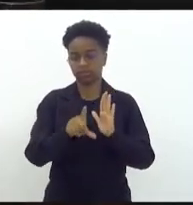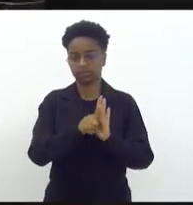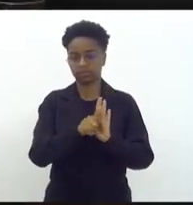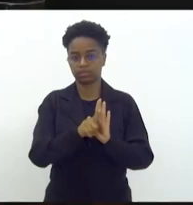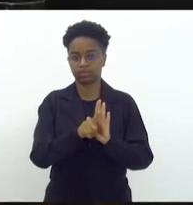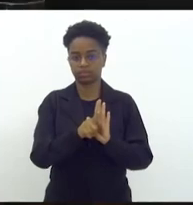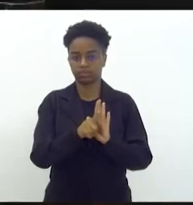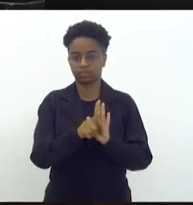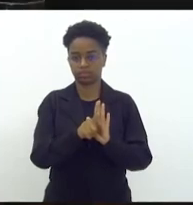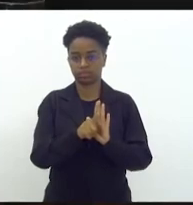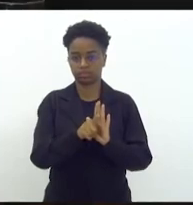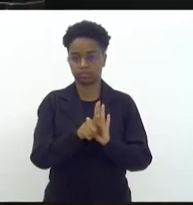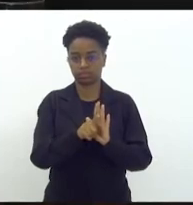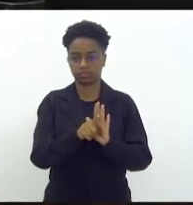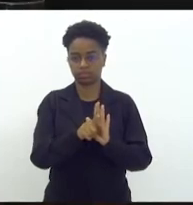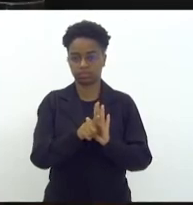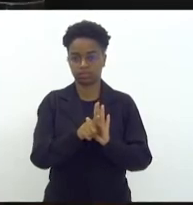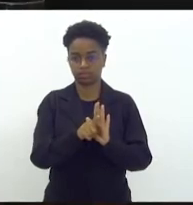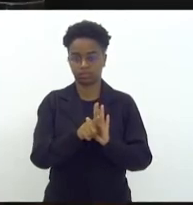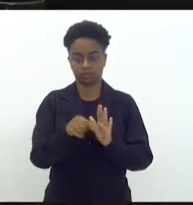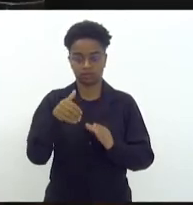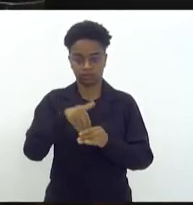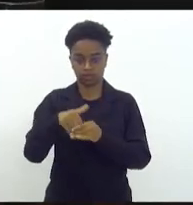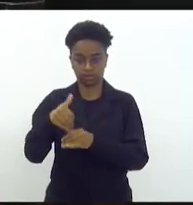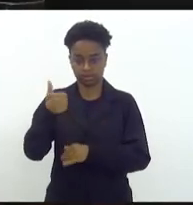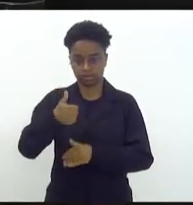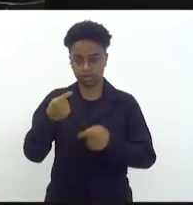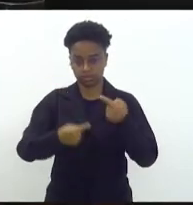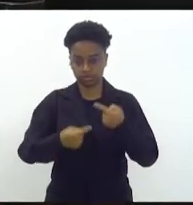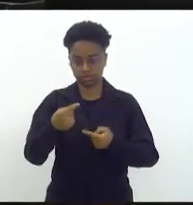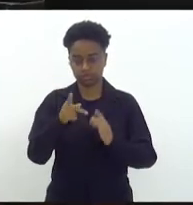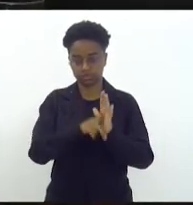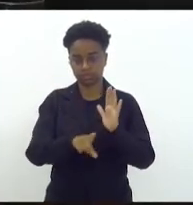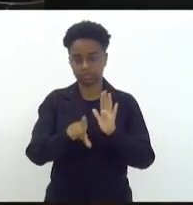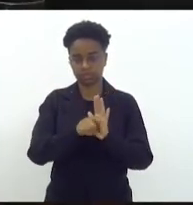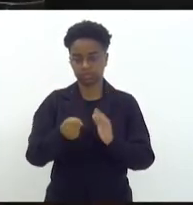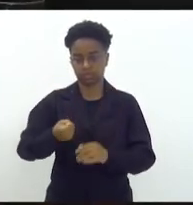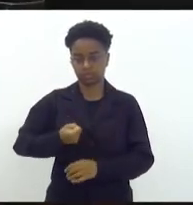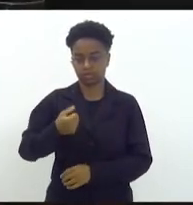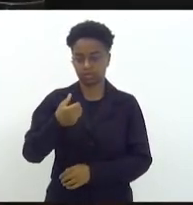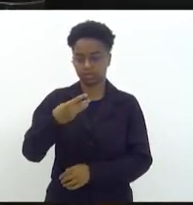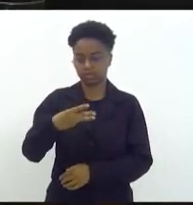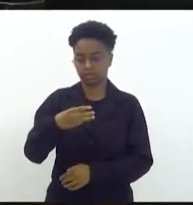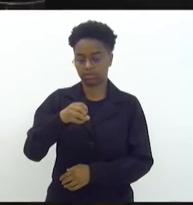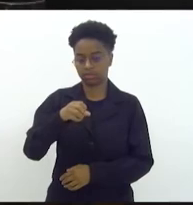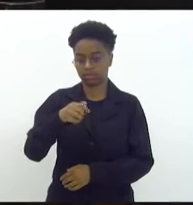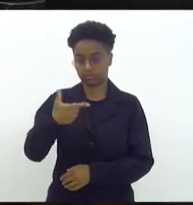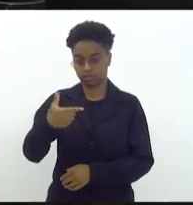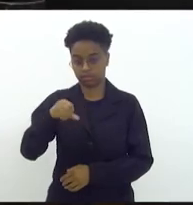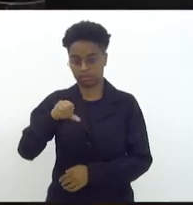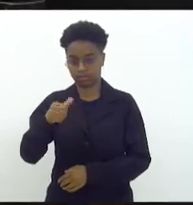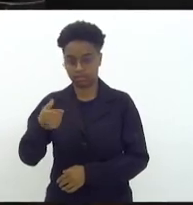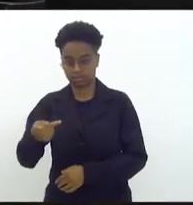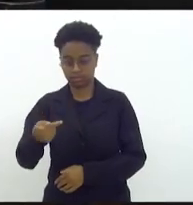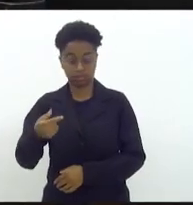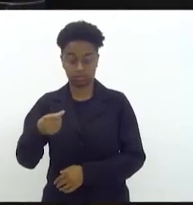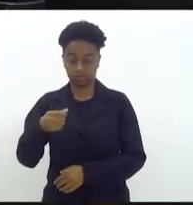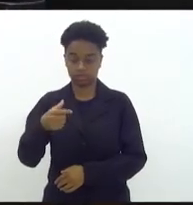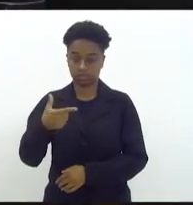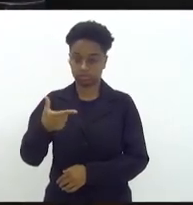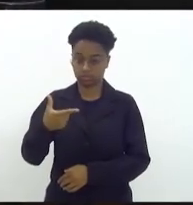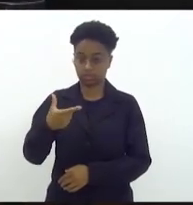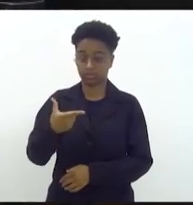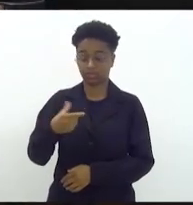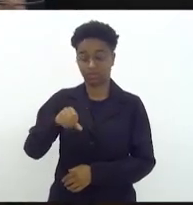lei, em votação, em primeira discussão, projeto de lei, número 3.296, de 2017, de autoria do deputado